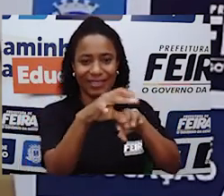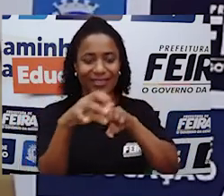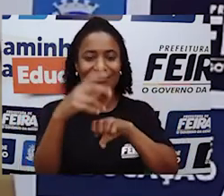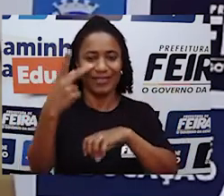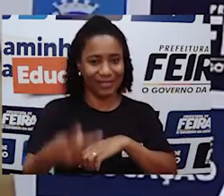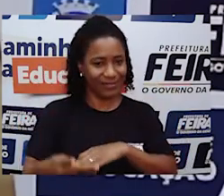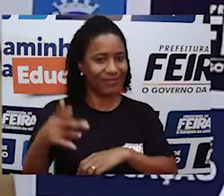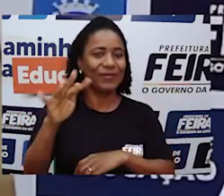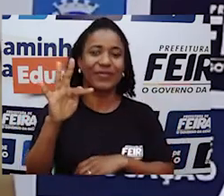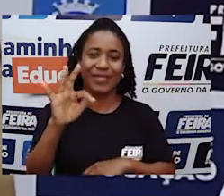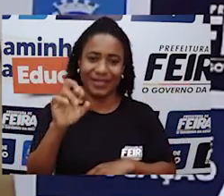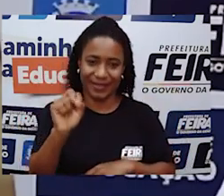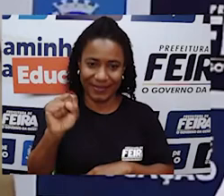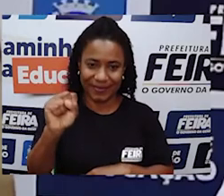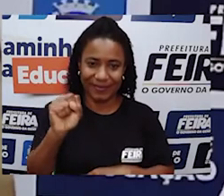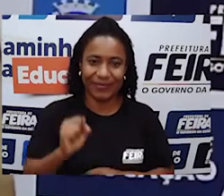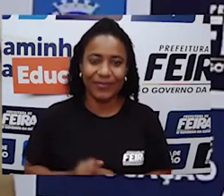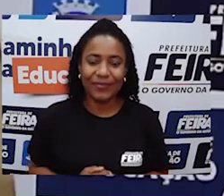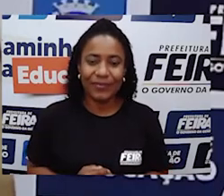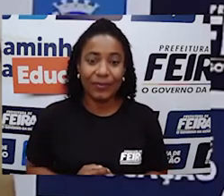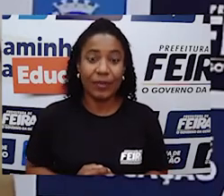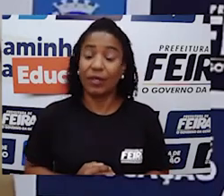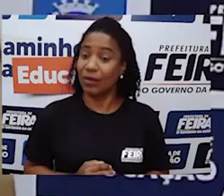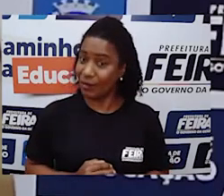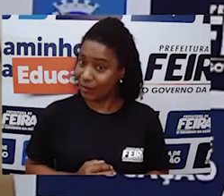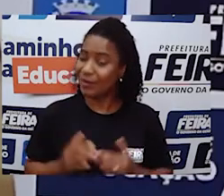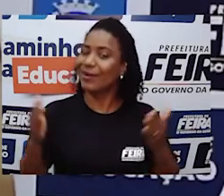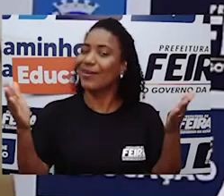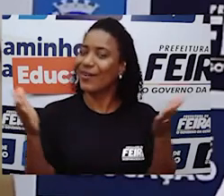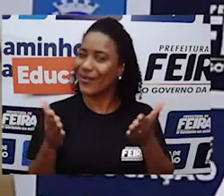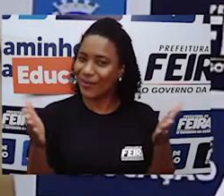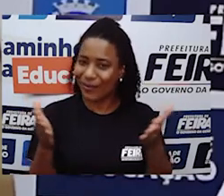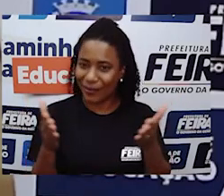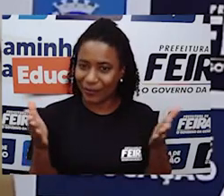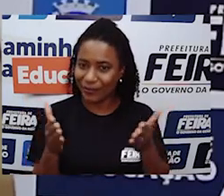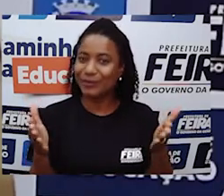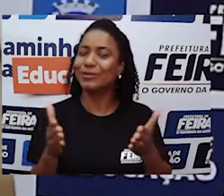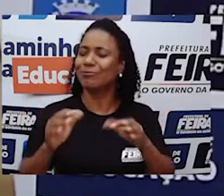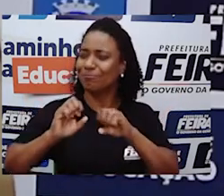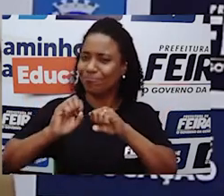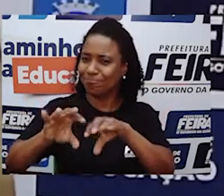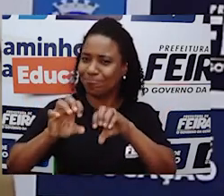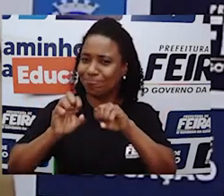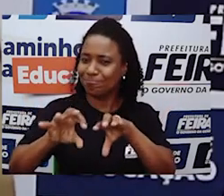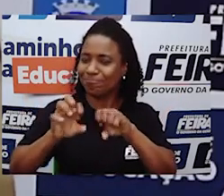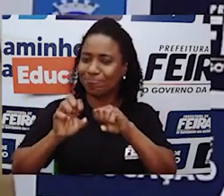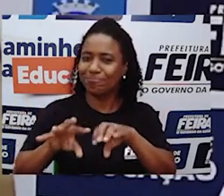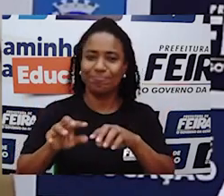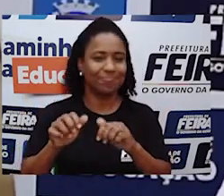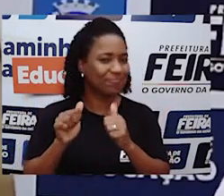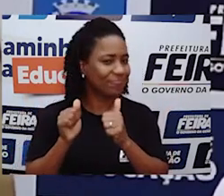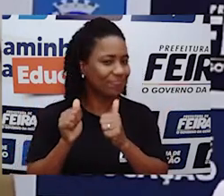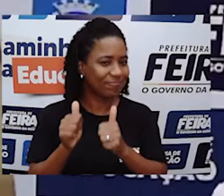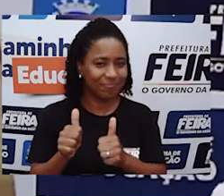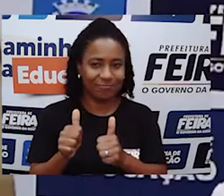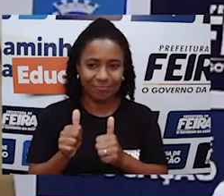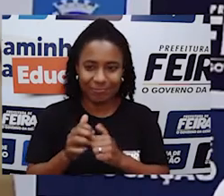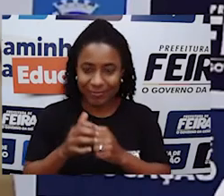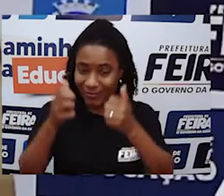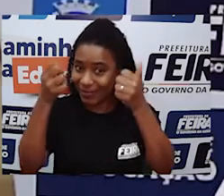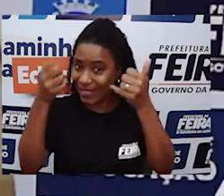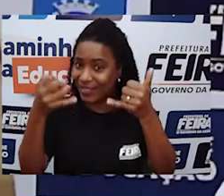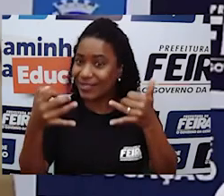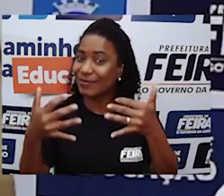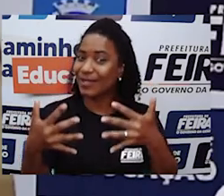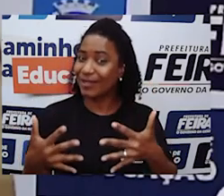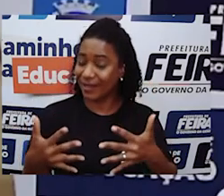Feira de Santana. Hoje, nossa aula será muito animada. Vamos falar de algo